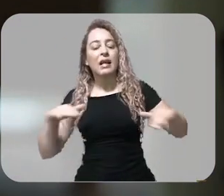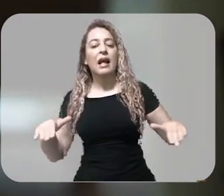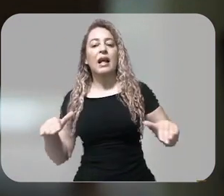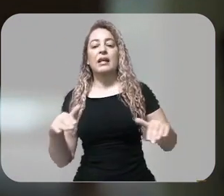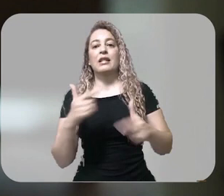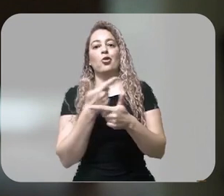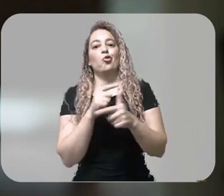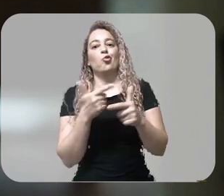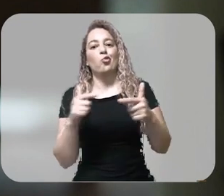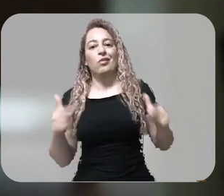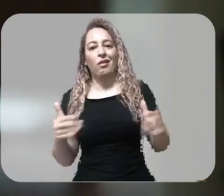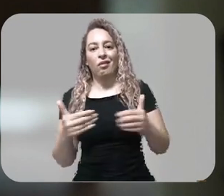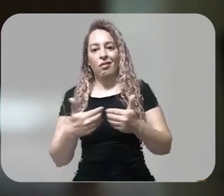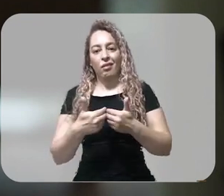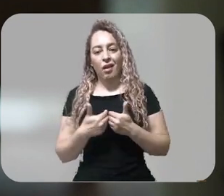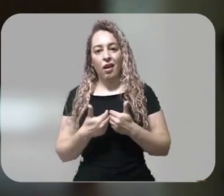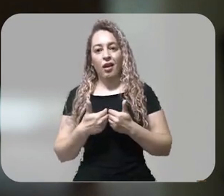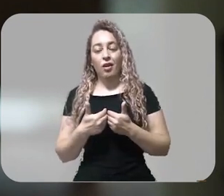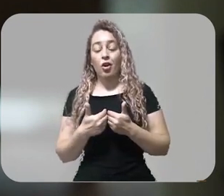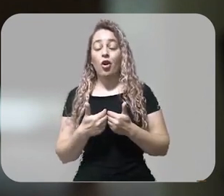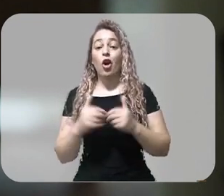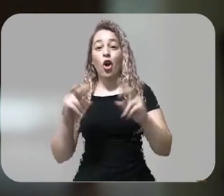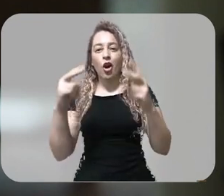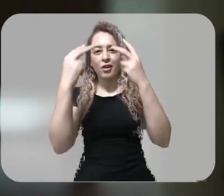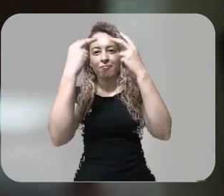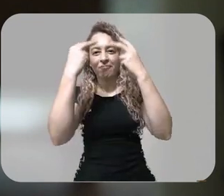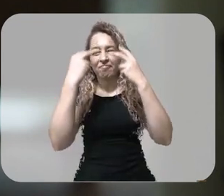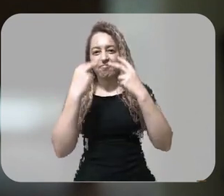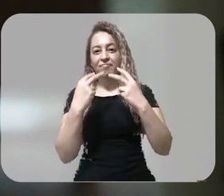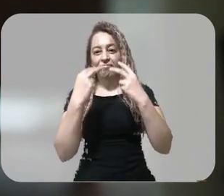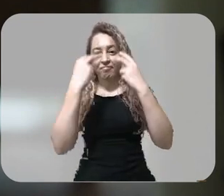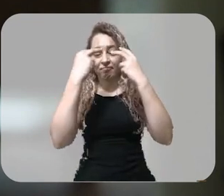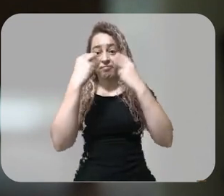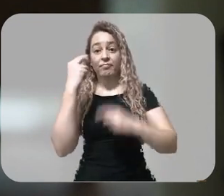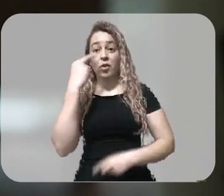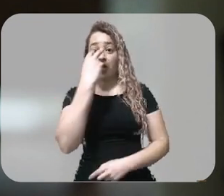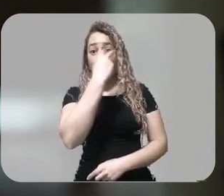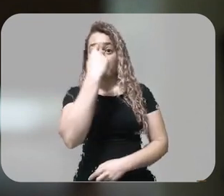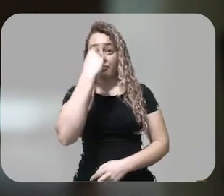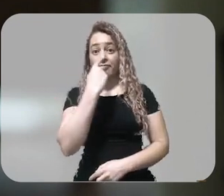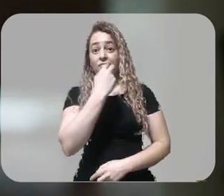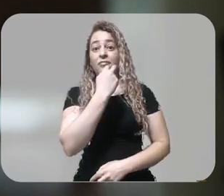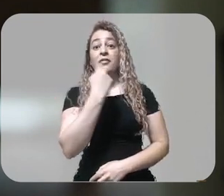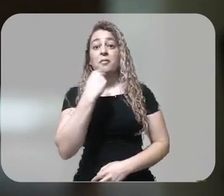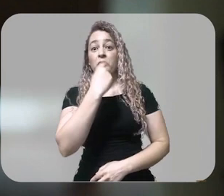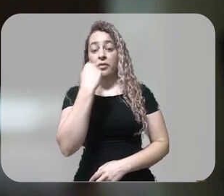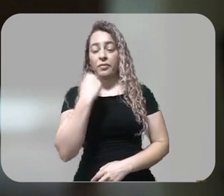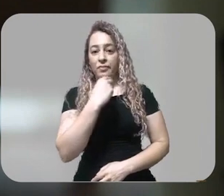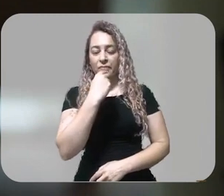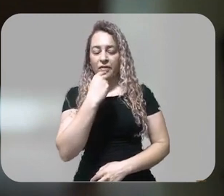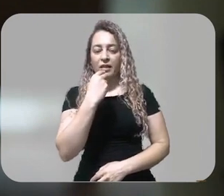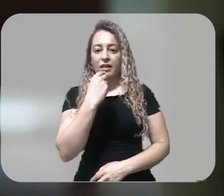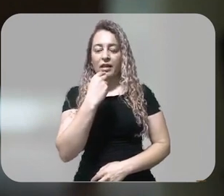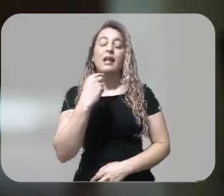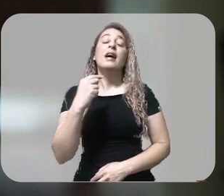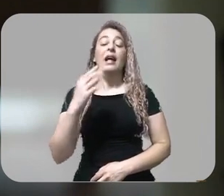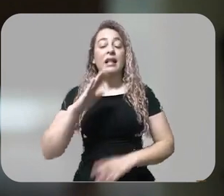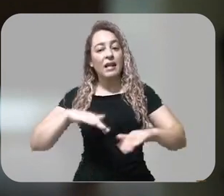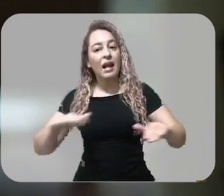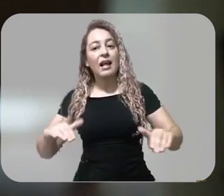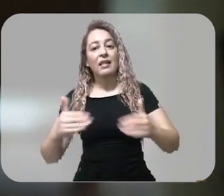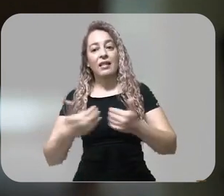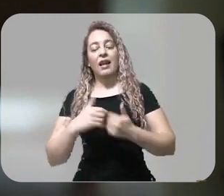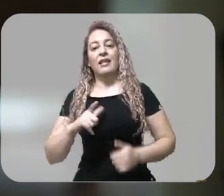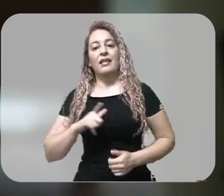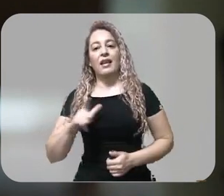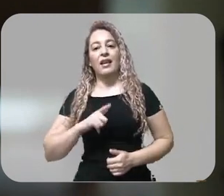olhos, nariz e boca. As crianças com autismo, elas tendem a olhar para regiões pouco informativas, como o pescoço, a